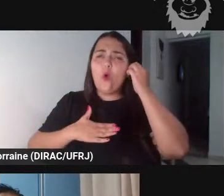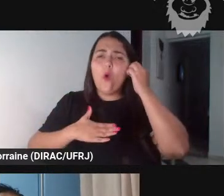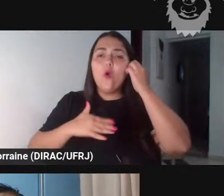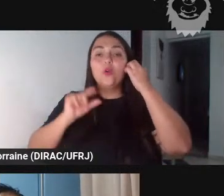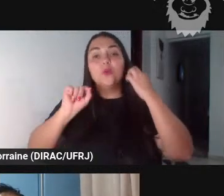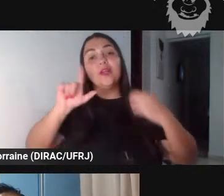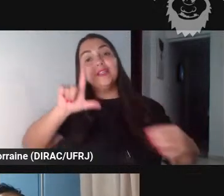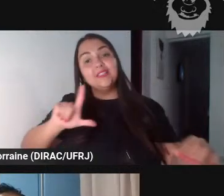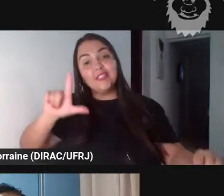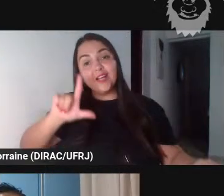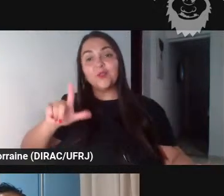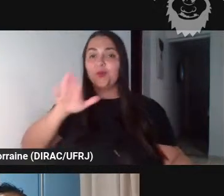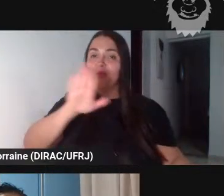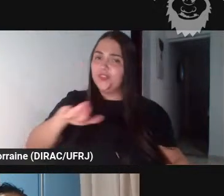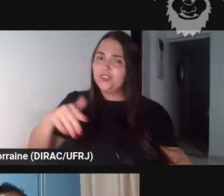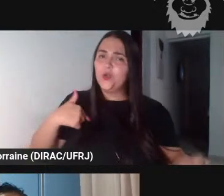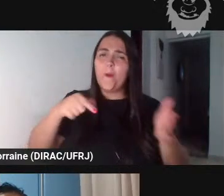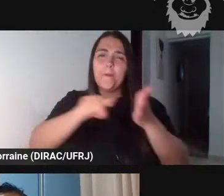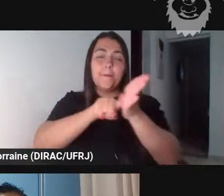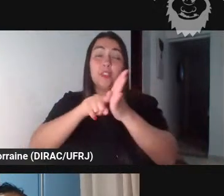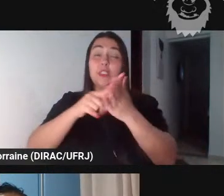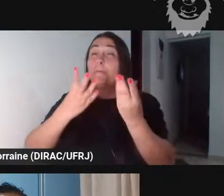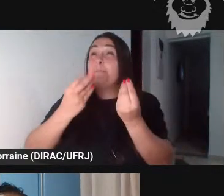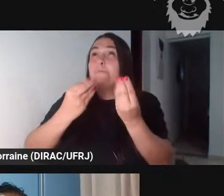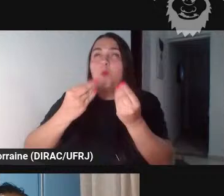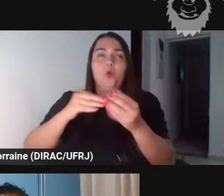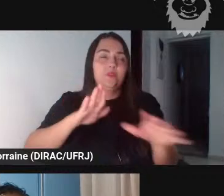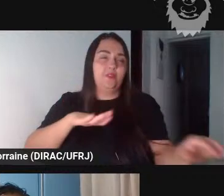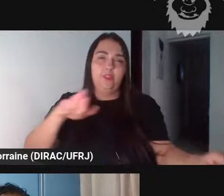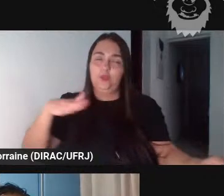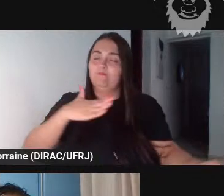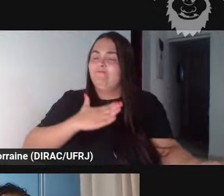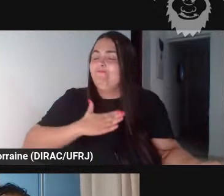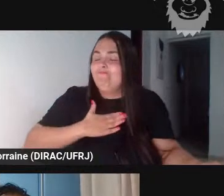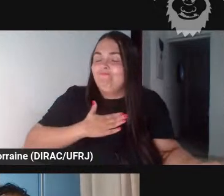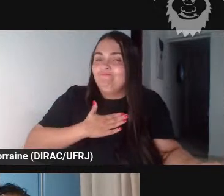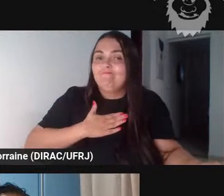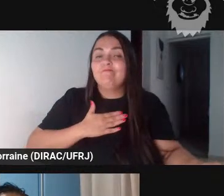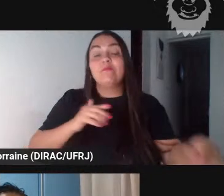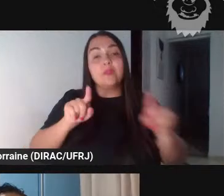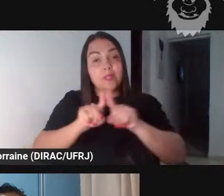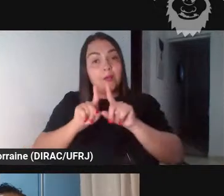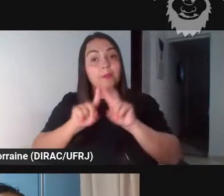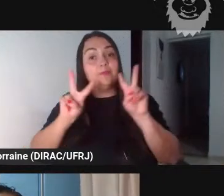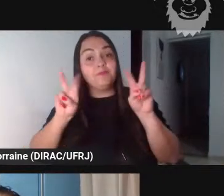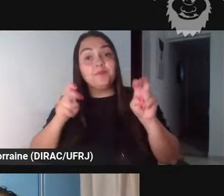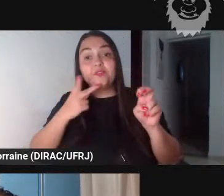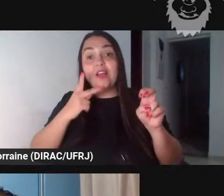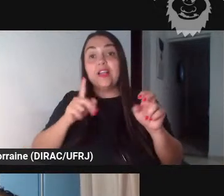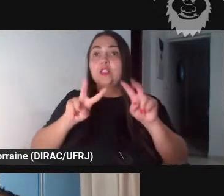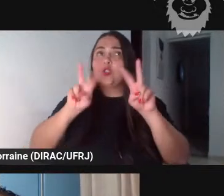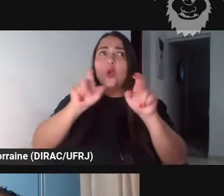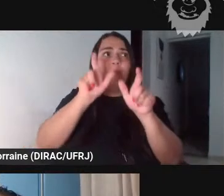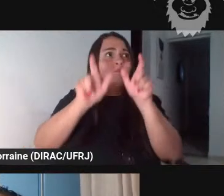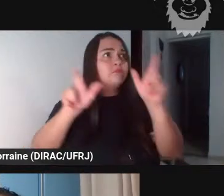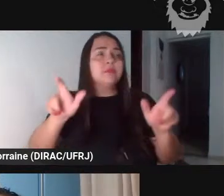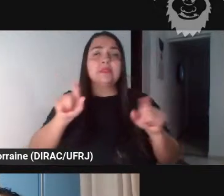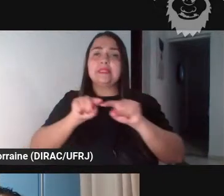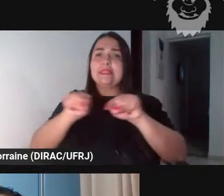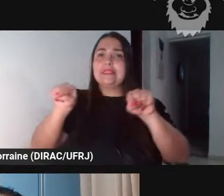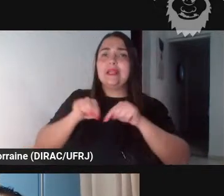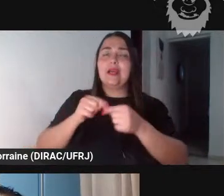literatura infantil acho interessante também essa questão de falar do público e da sala de aula porque o nosso